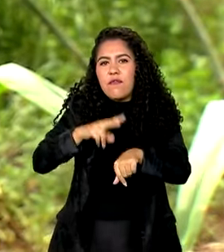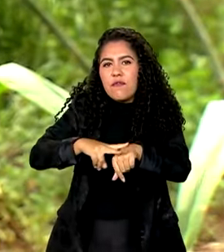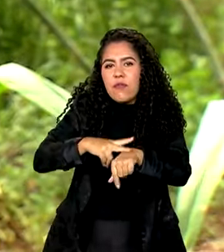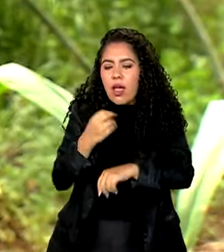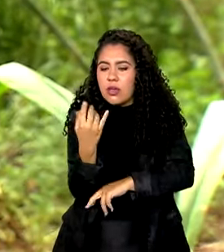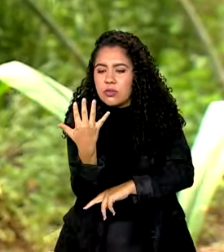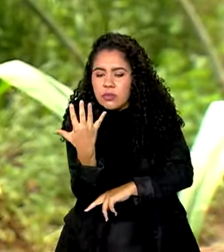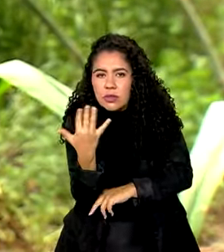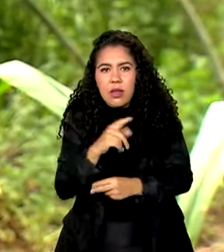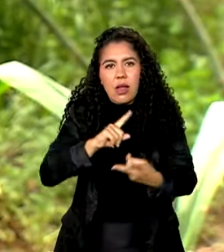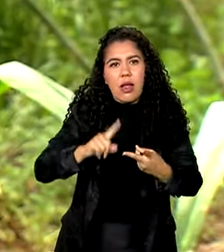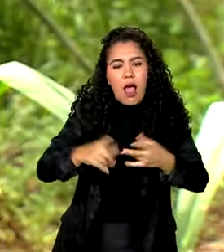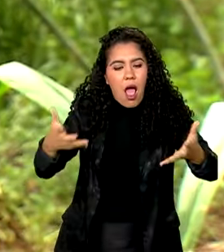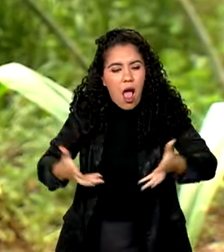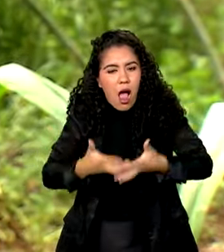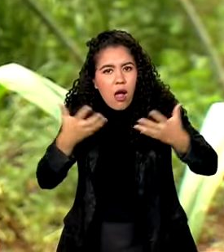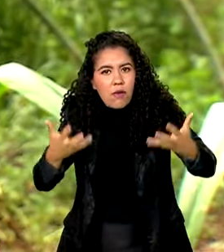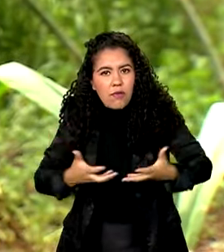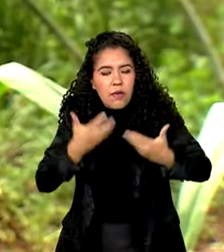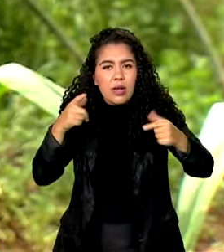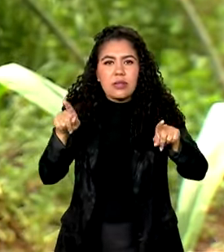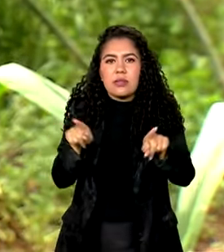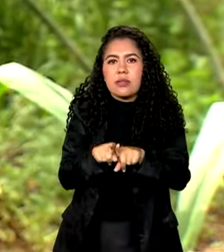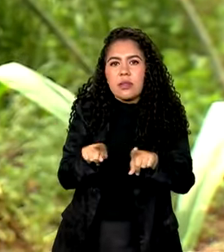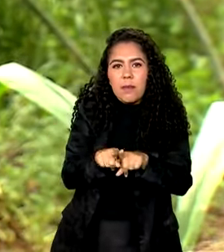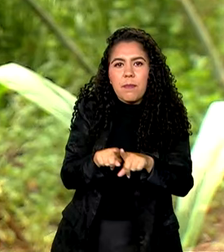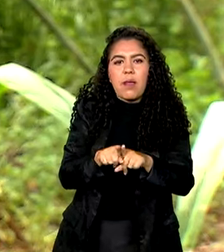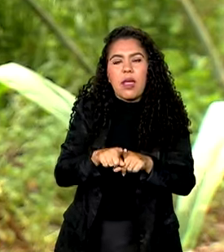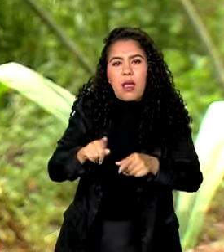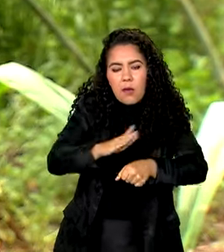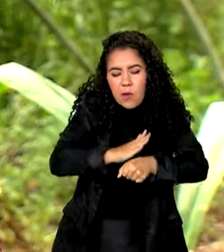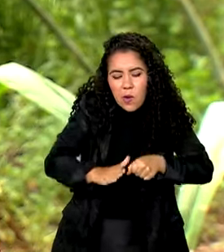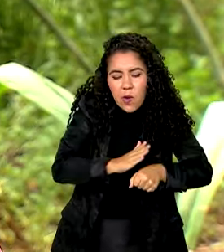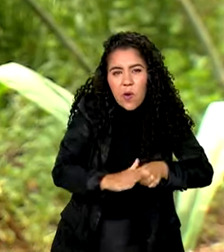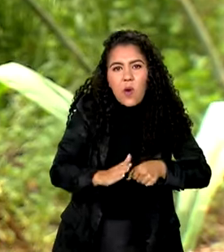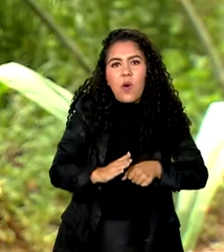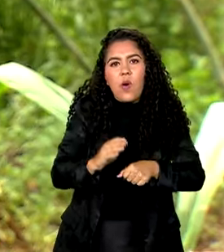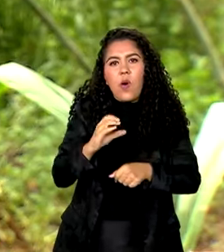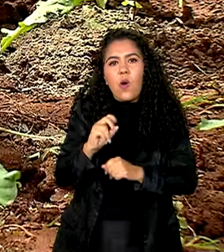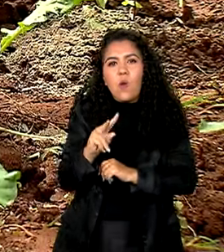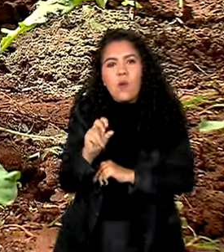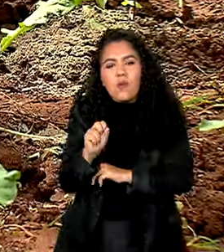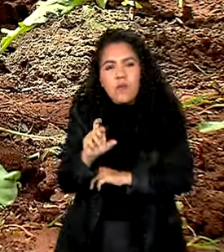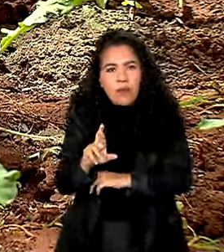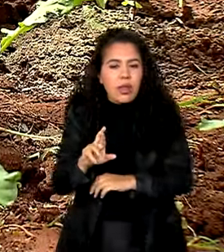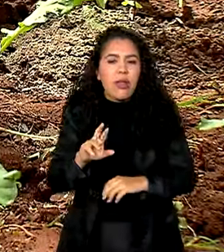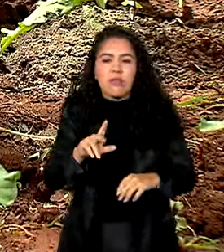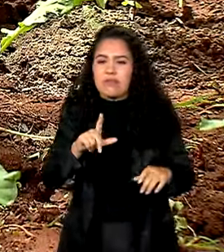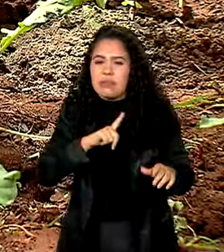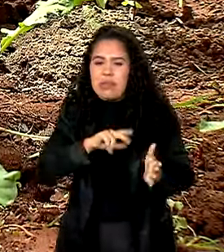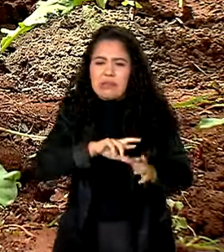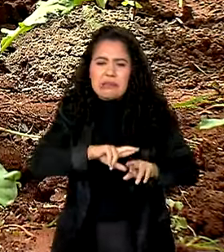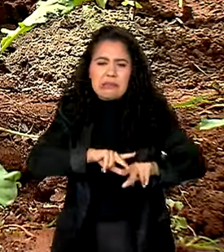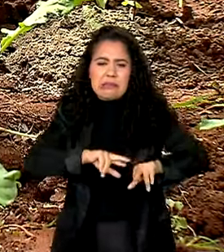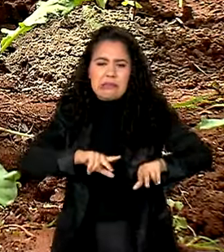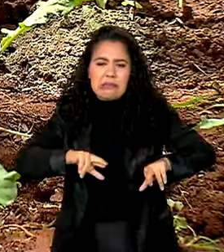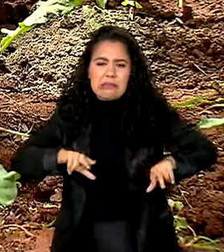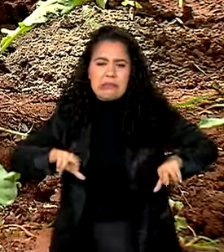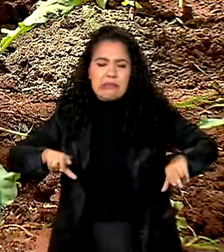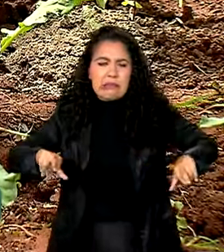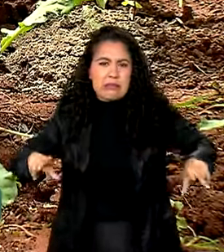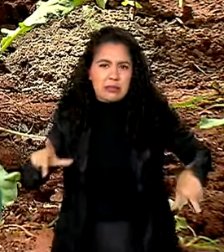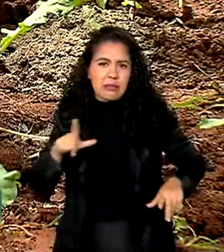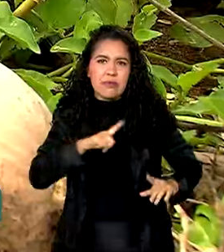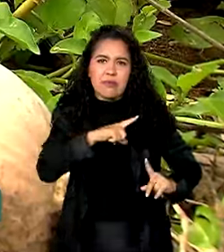alface, couve, brocos americanos, bloco de ramagem, de tudo um pouco. Tem para quem entregar,